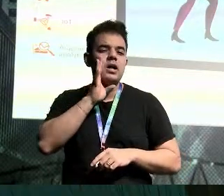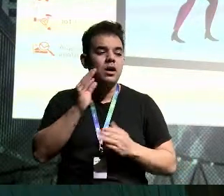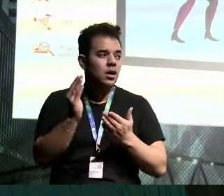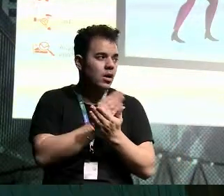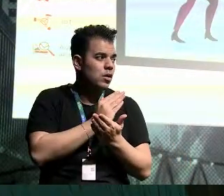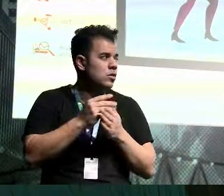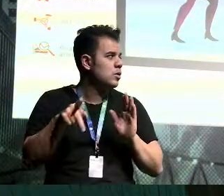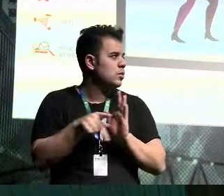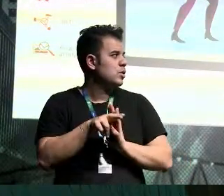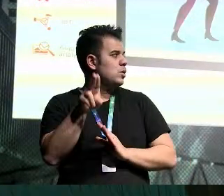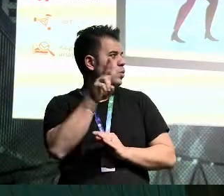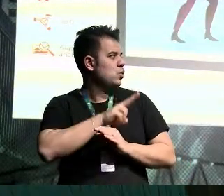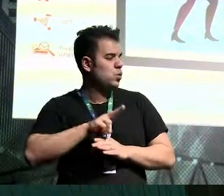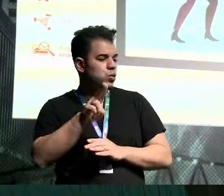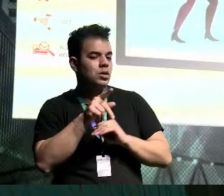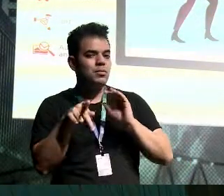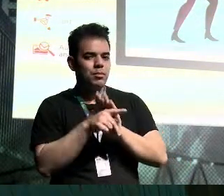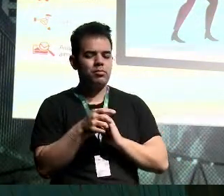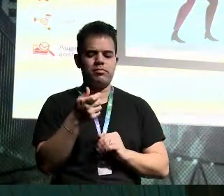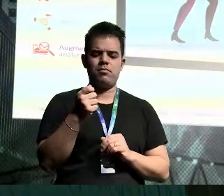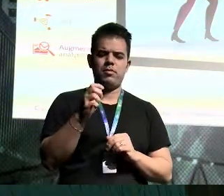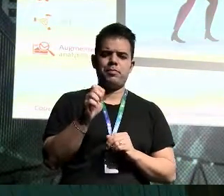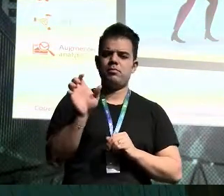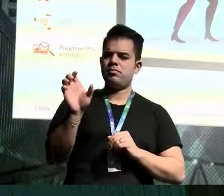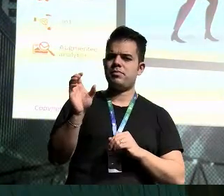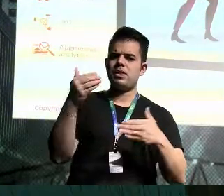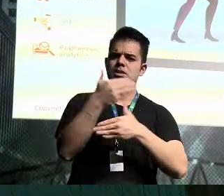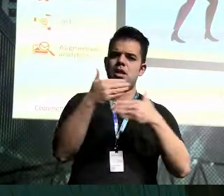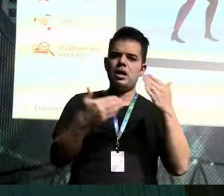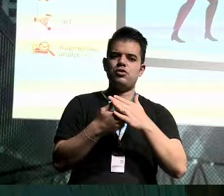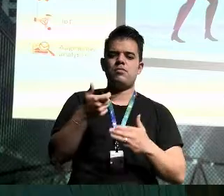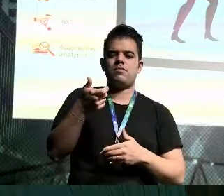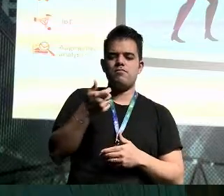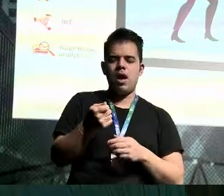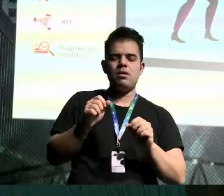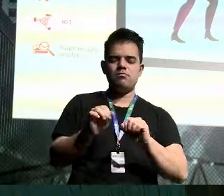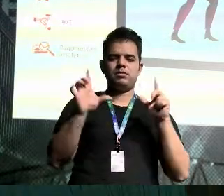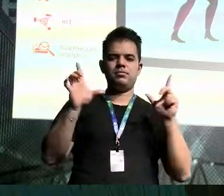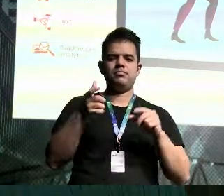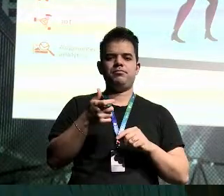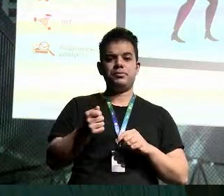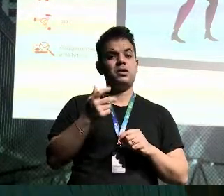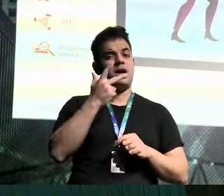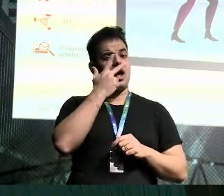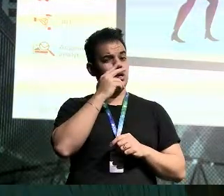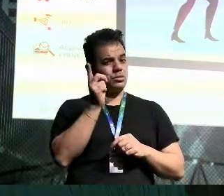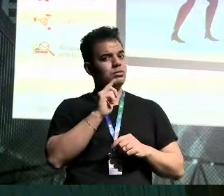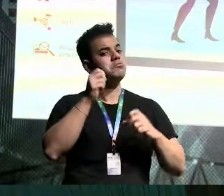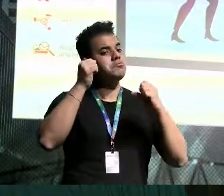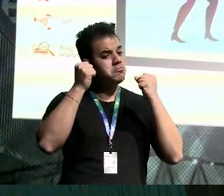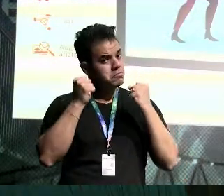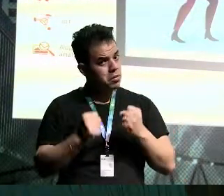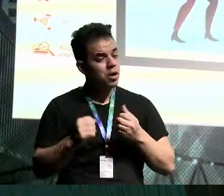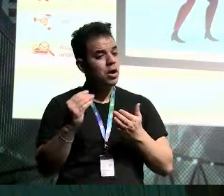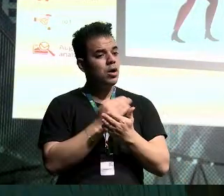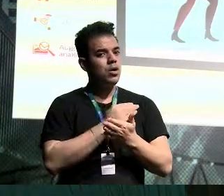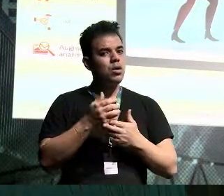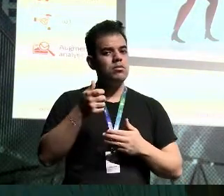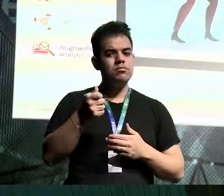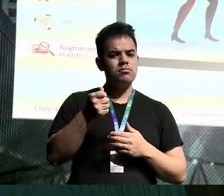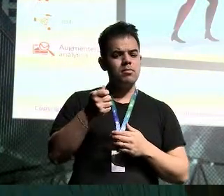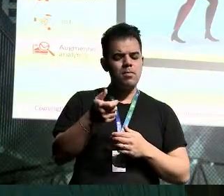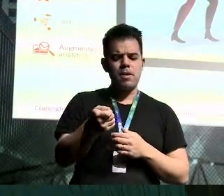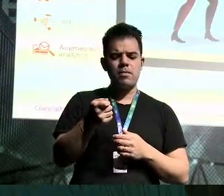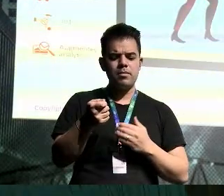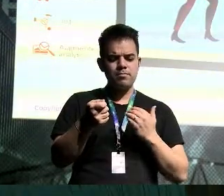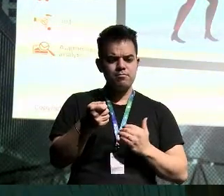dispositivo que eu estou usando para movimentar os slides. Esse dispositivo, acho que não é, mas ele poderia ser o quê? Além disso,